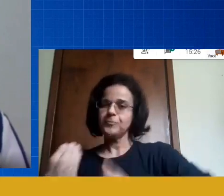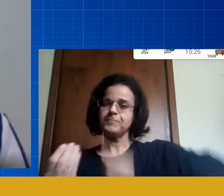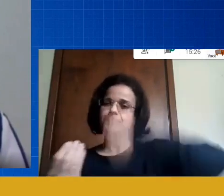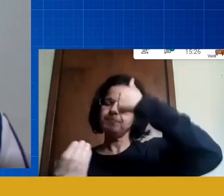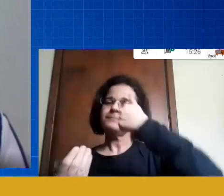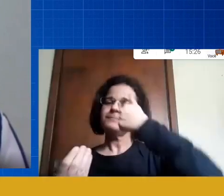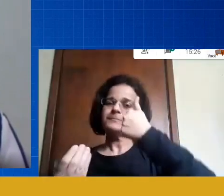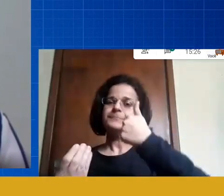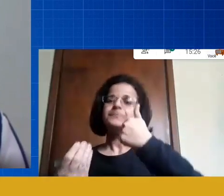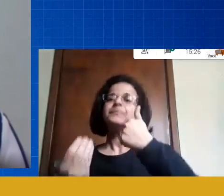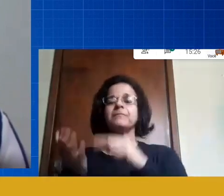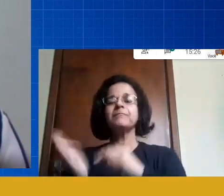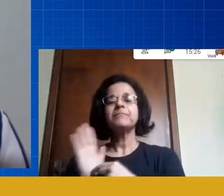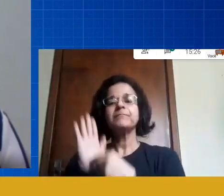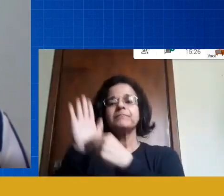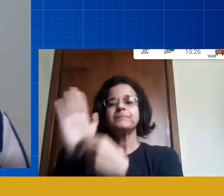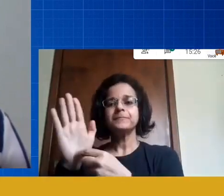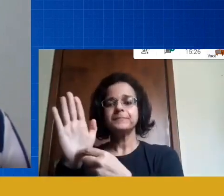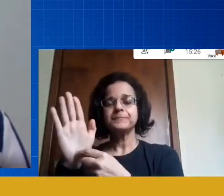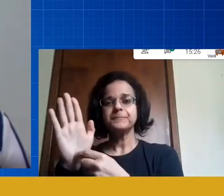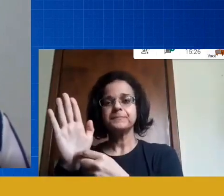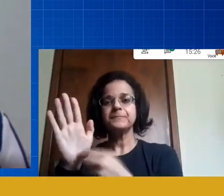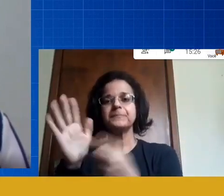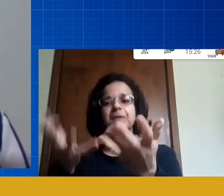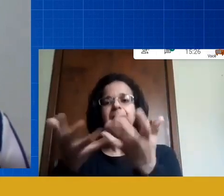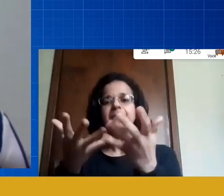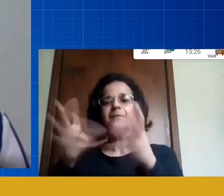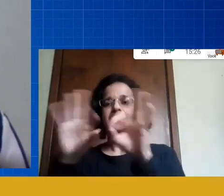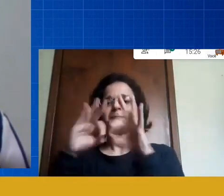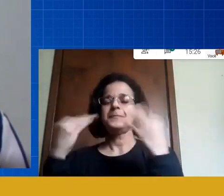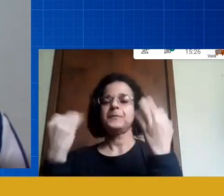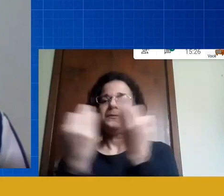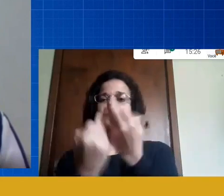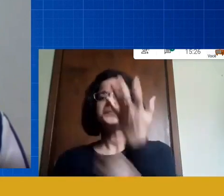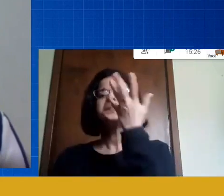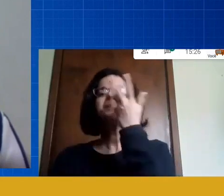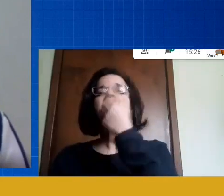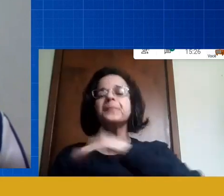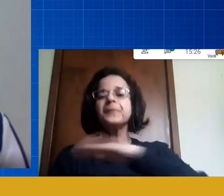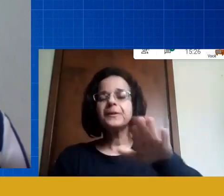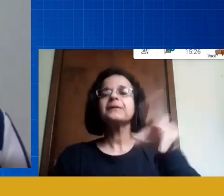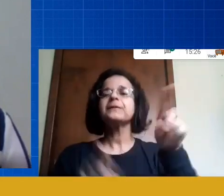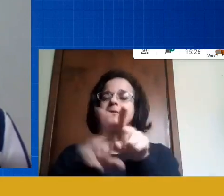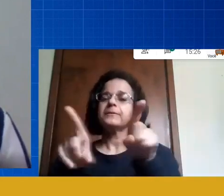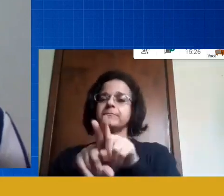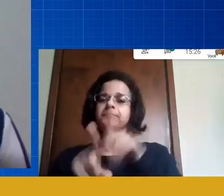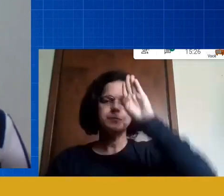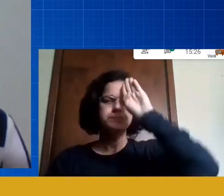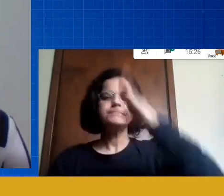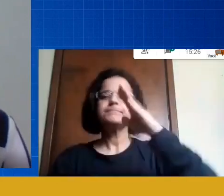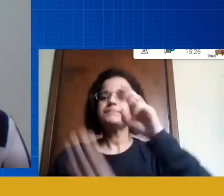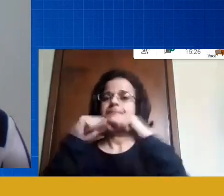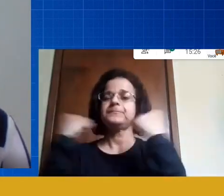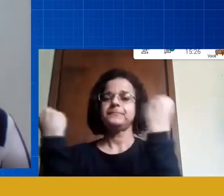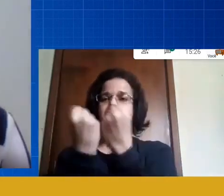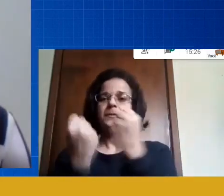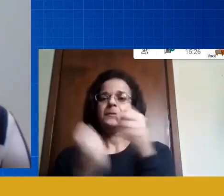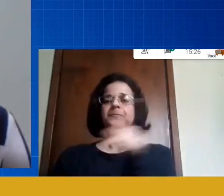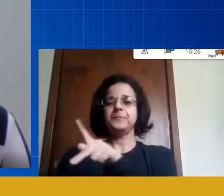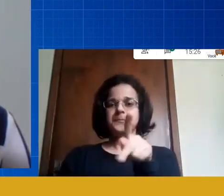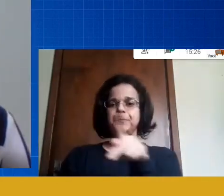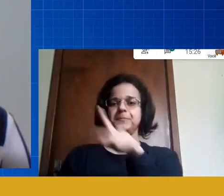atendendo a expectativa da família da criança e principalmente da sociedade né professor Vicente